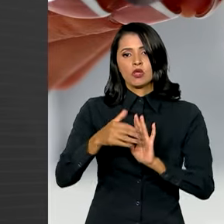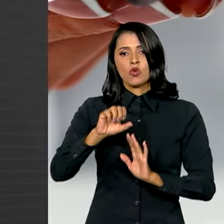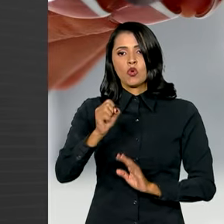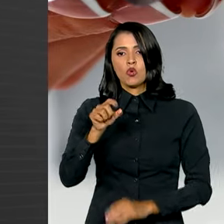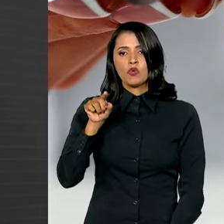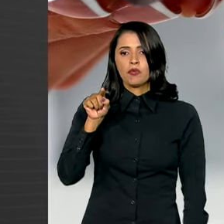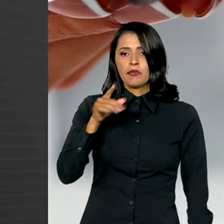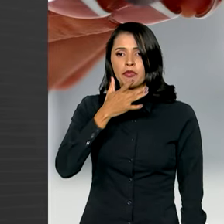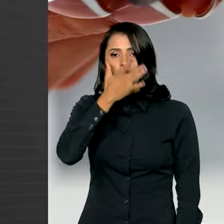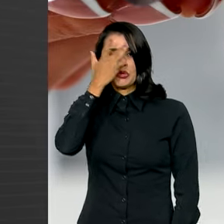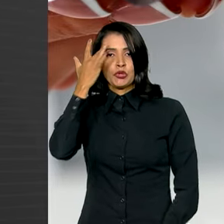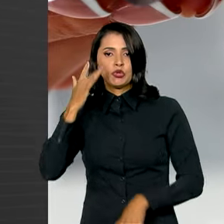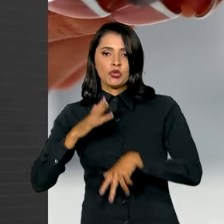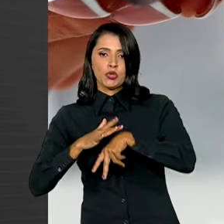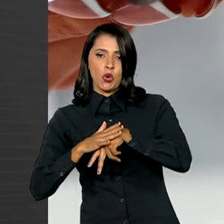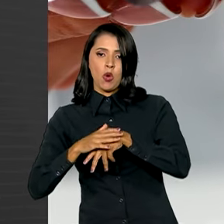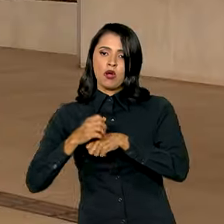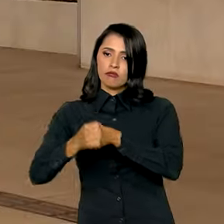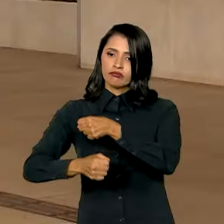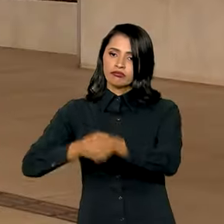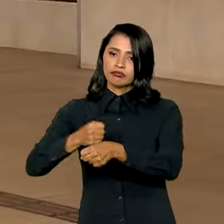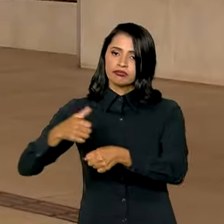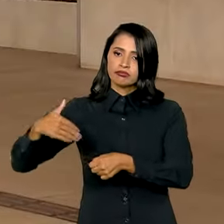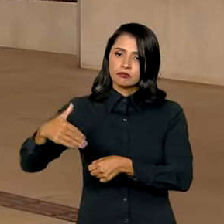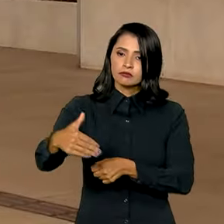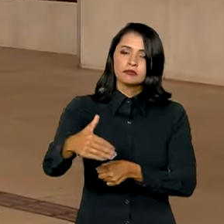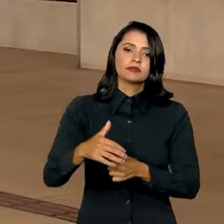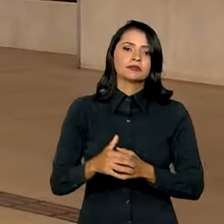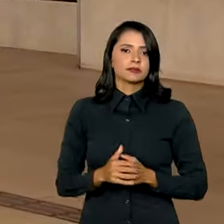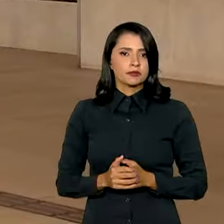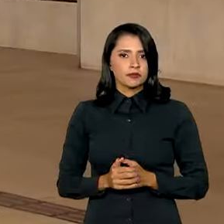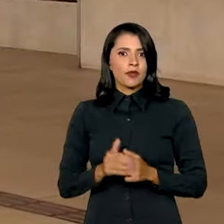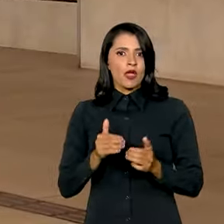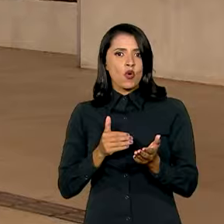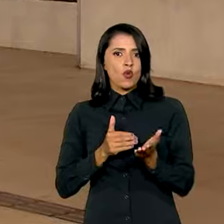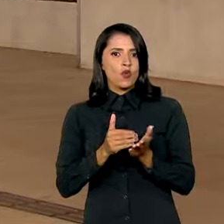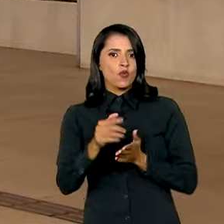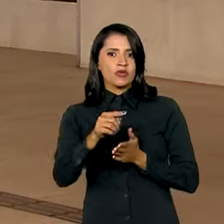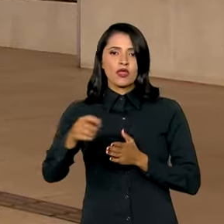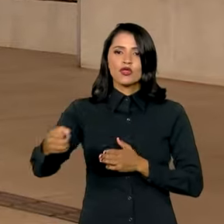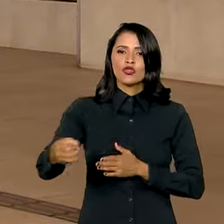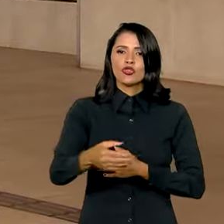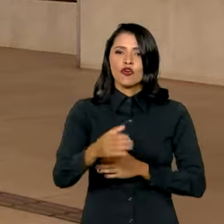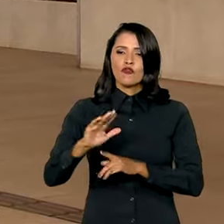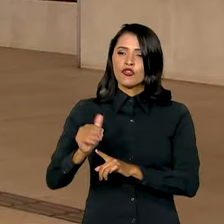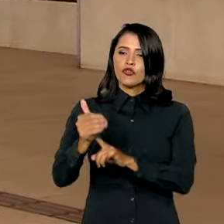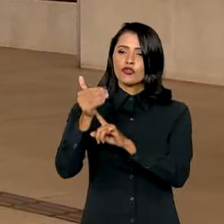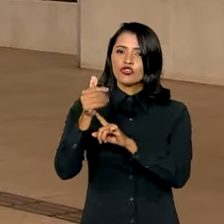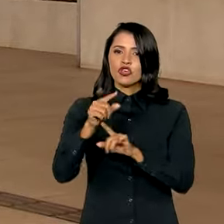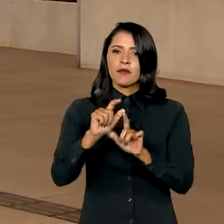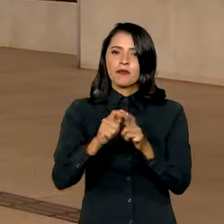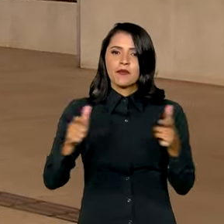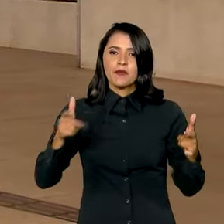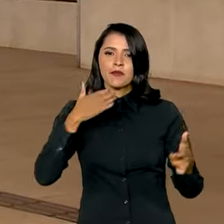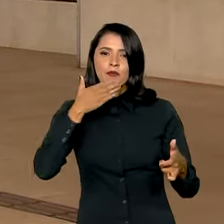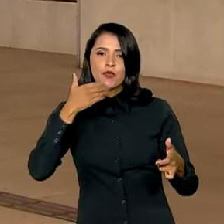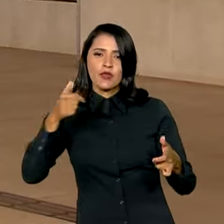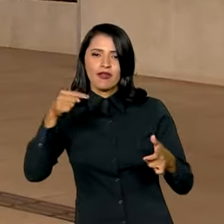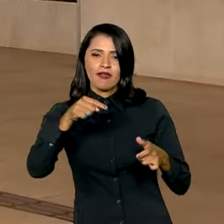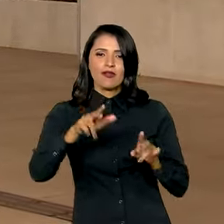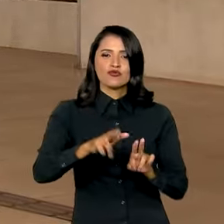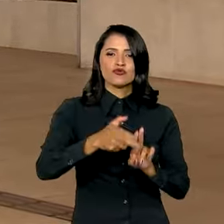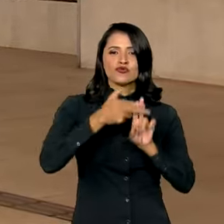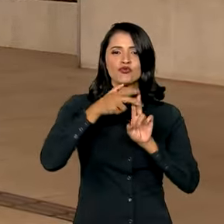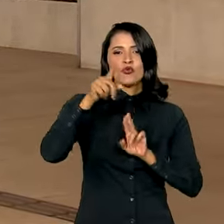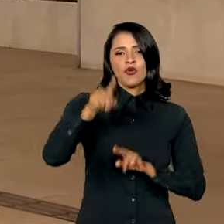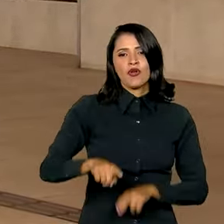pacientes nos próximos anos. A porta de entrada para novas tecnologias no Sistema Único de Saúde é